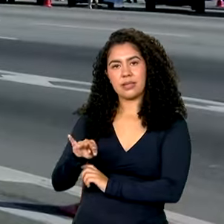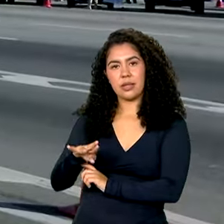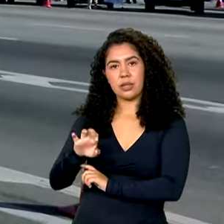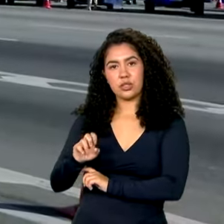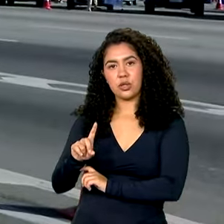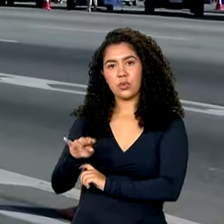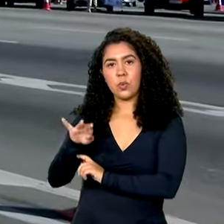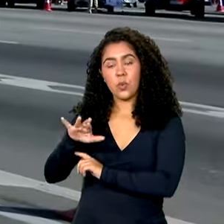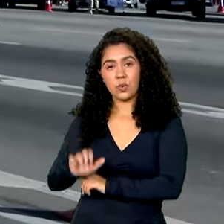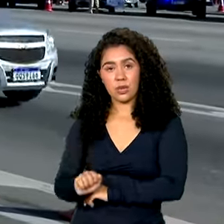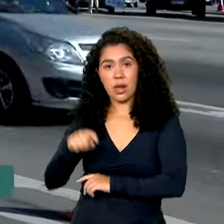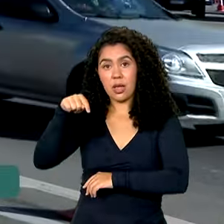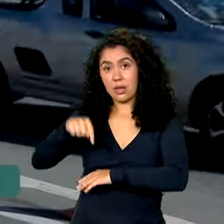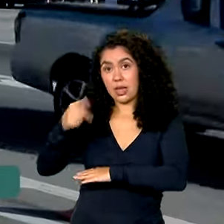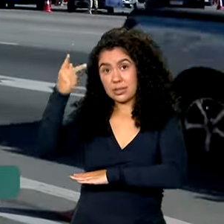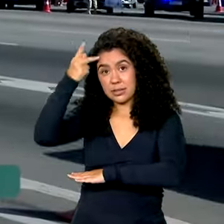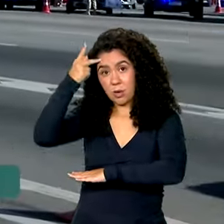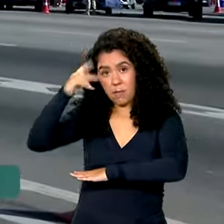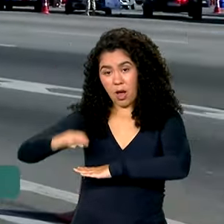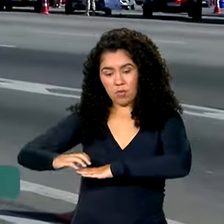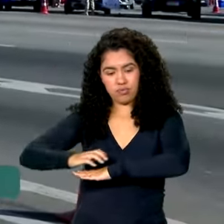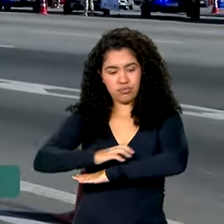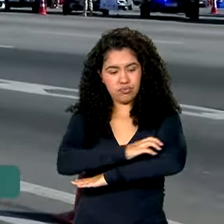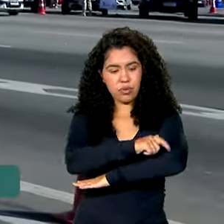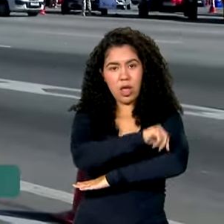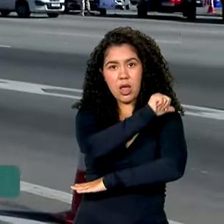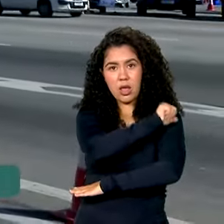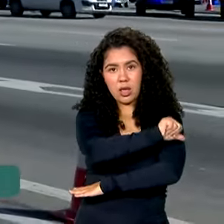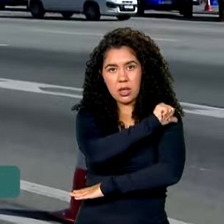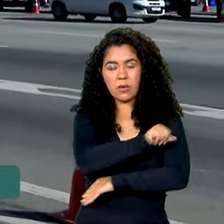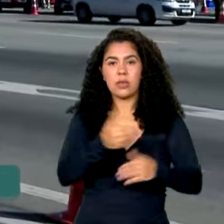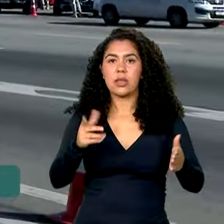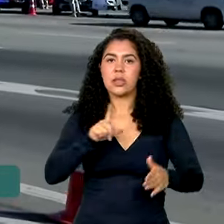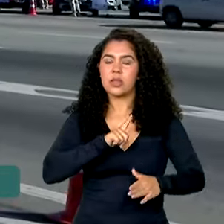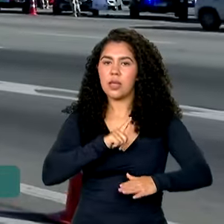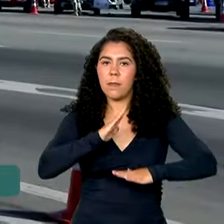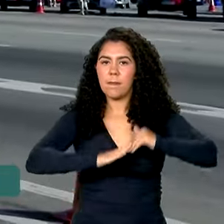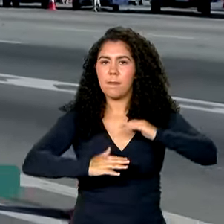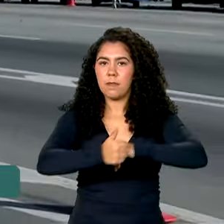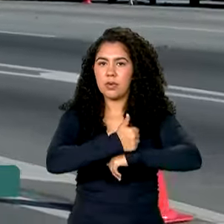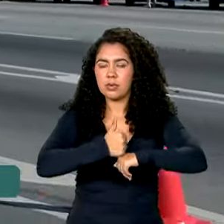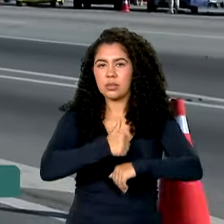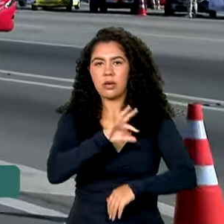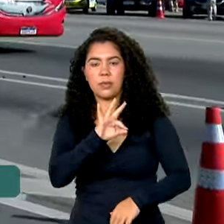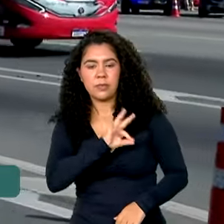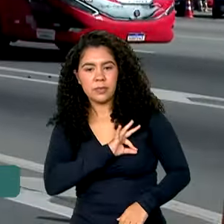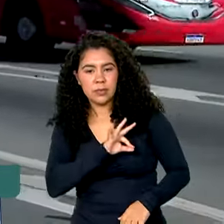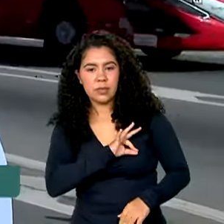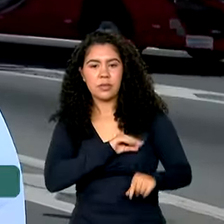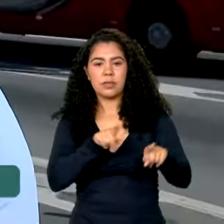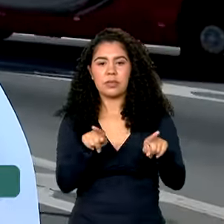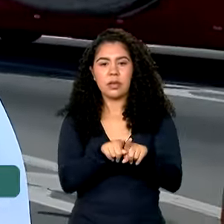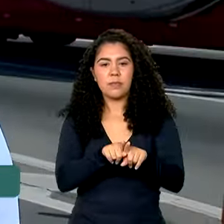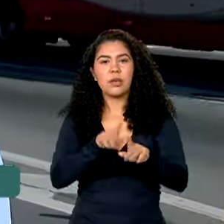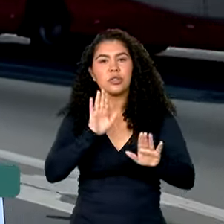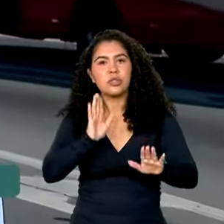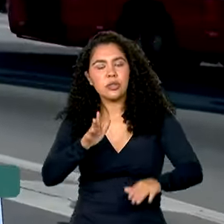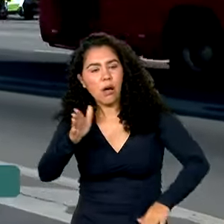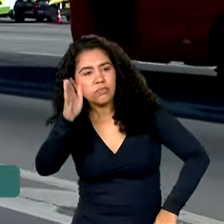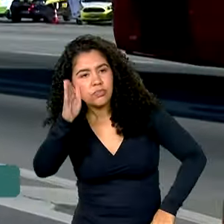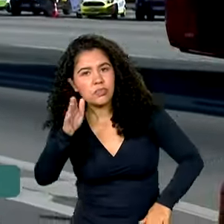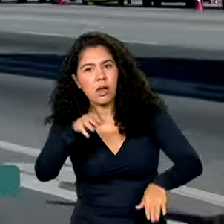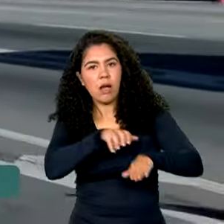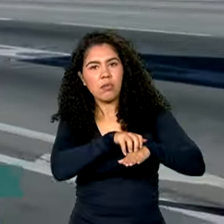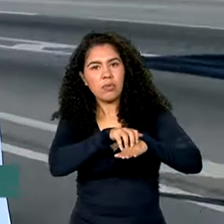na altura do município de Arujá. Neste momento, policiais, educadores já fazem as abordagens aqui com os